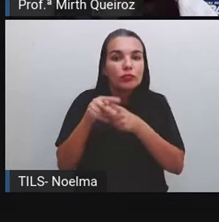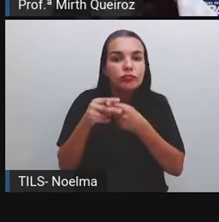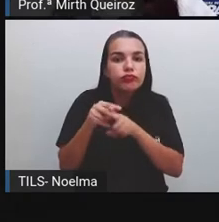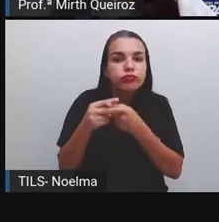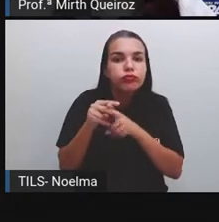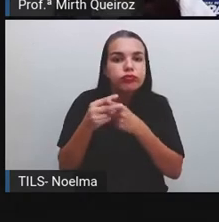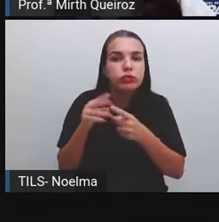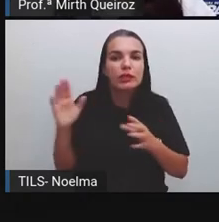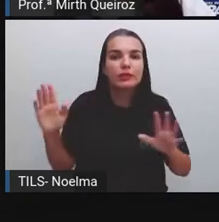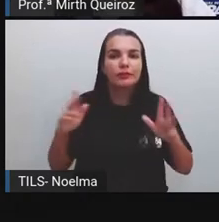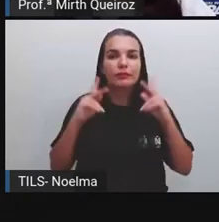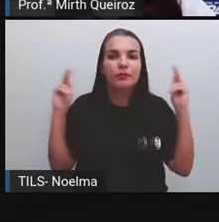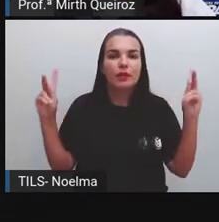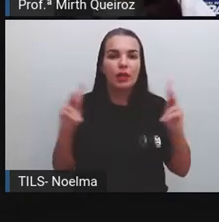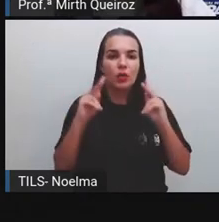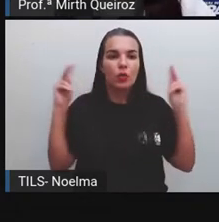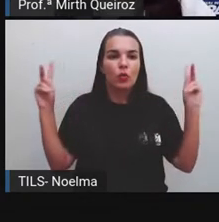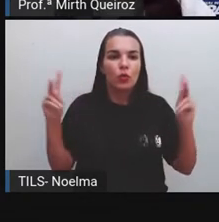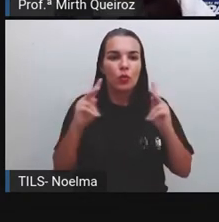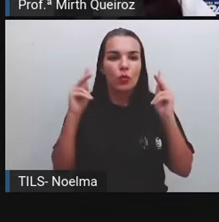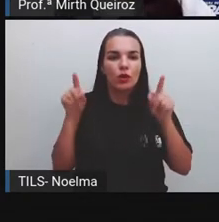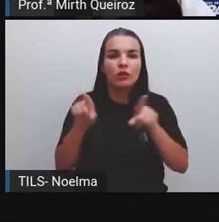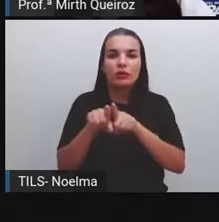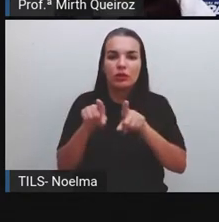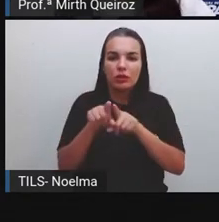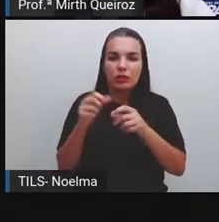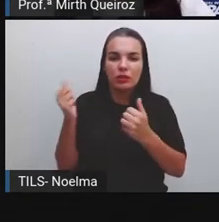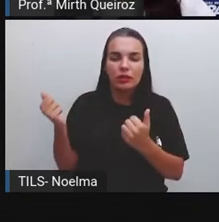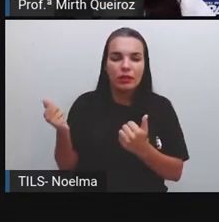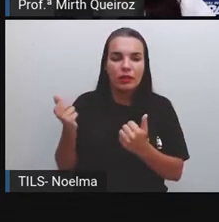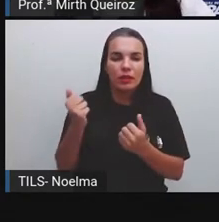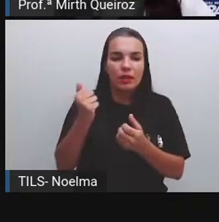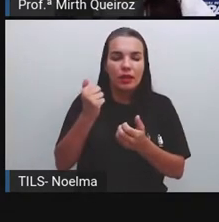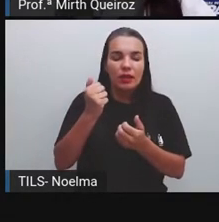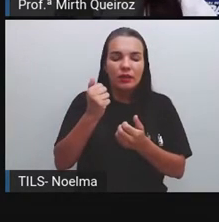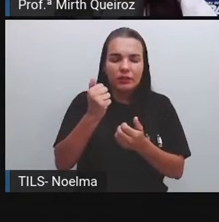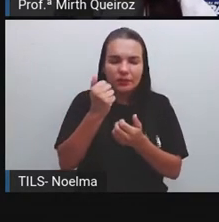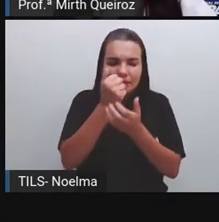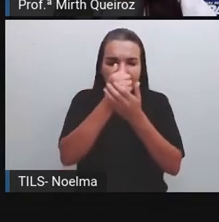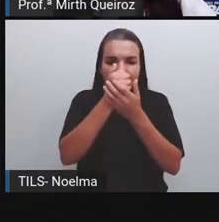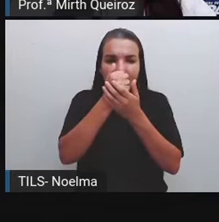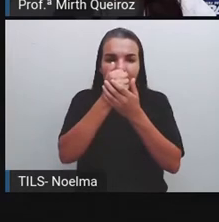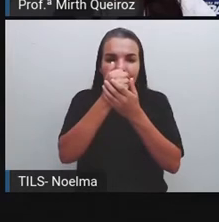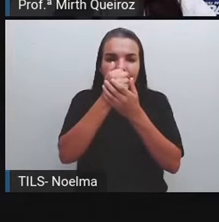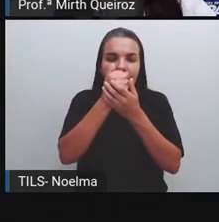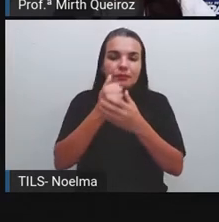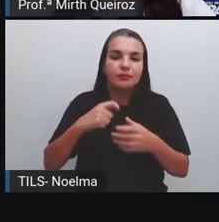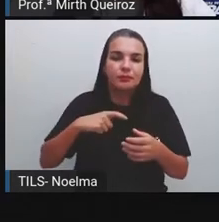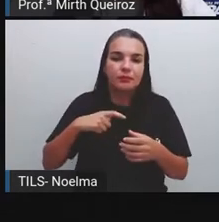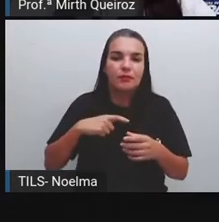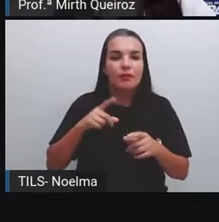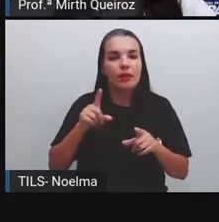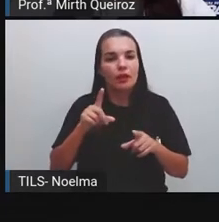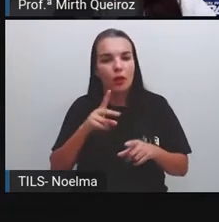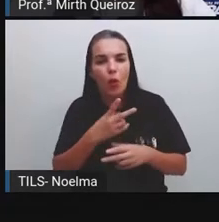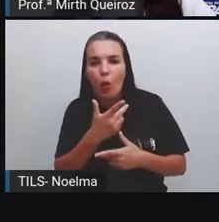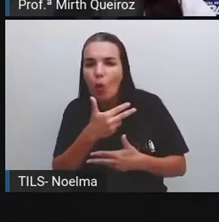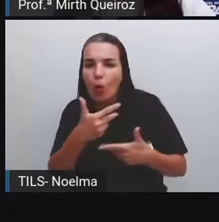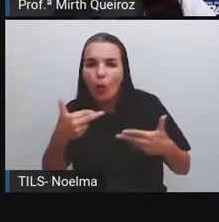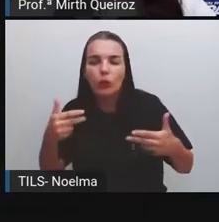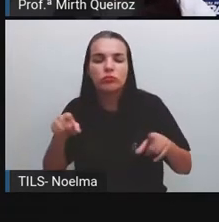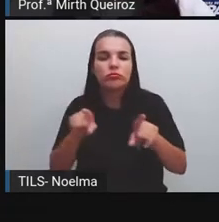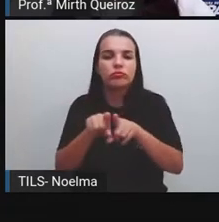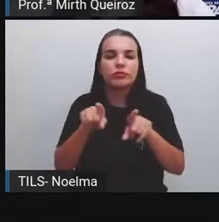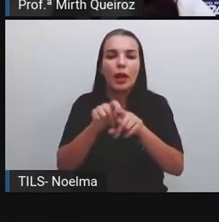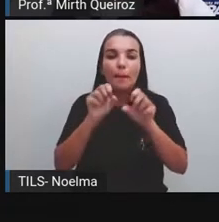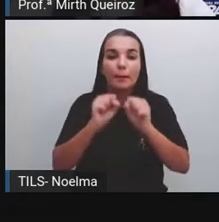e de cargas perigosas é algo que pode ser prejudicial aí. Existem diversos outros tipos de resíduos que são gerados